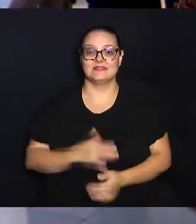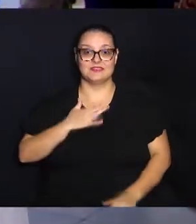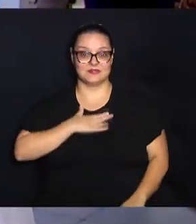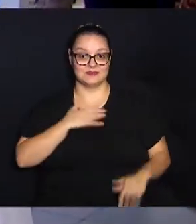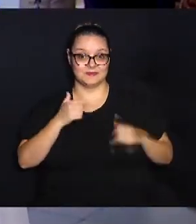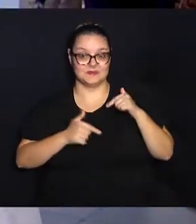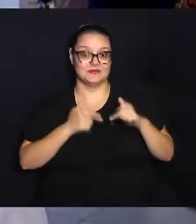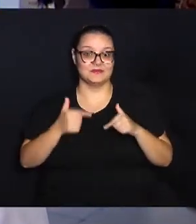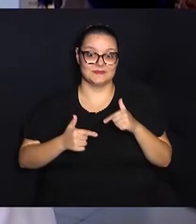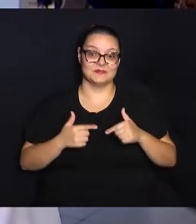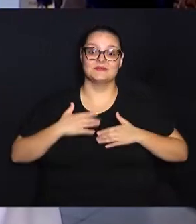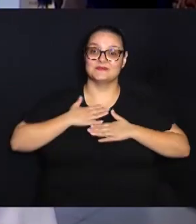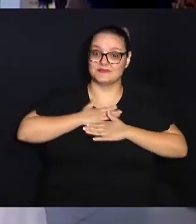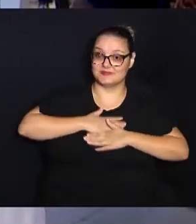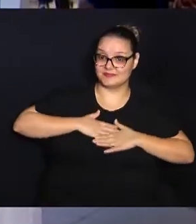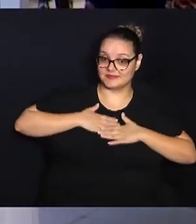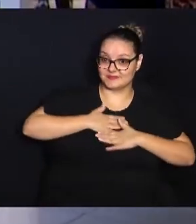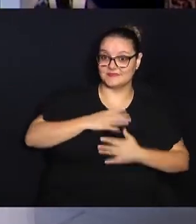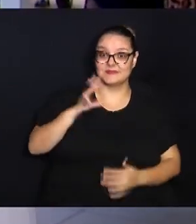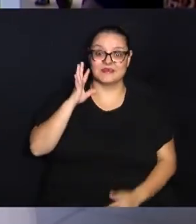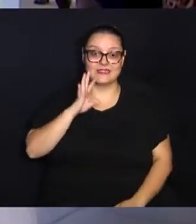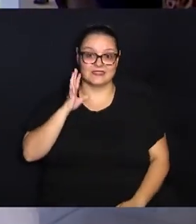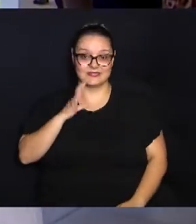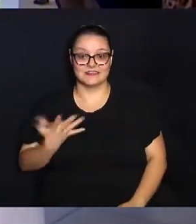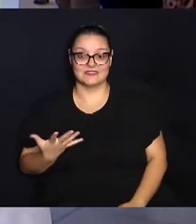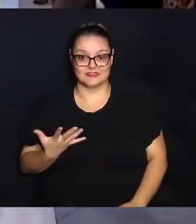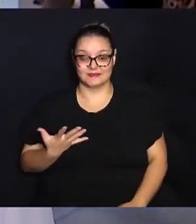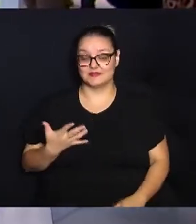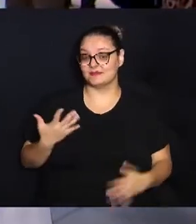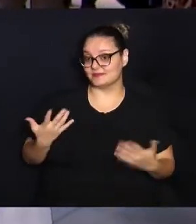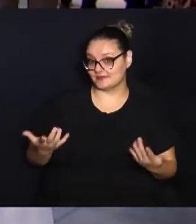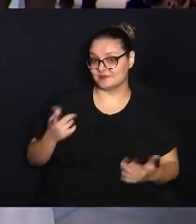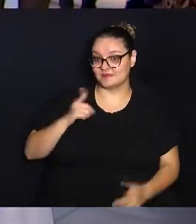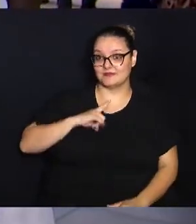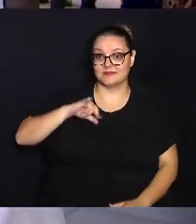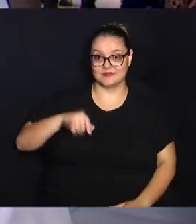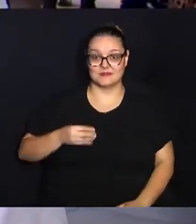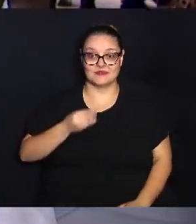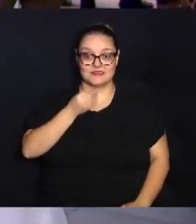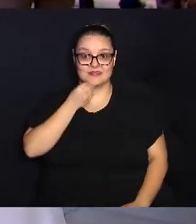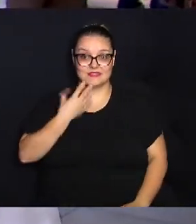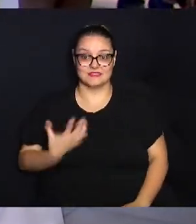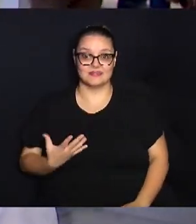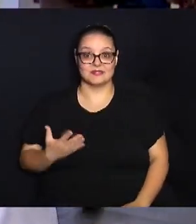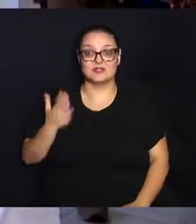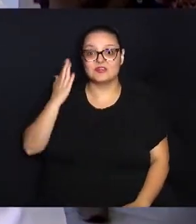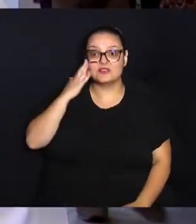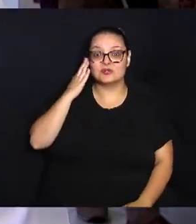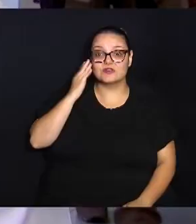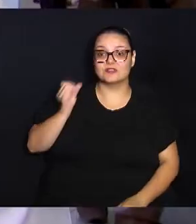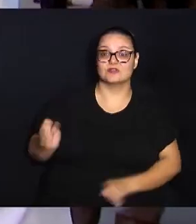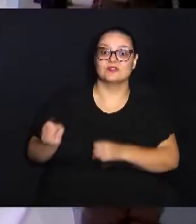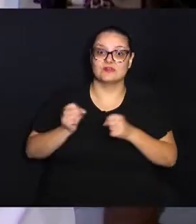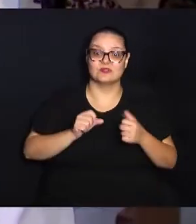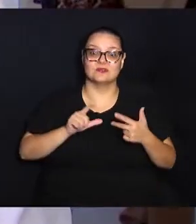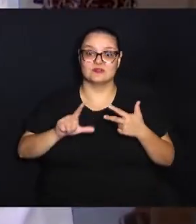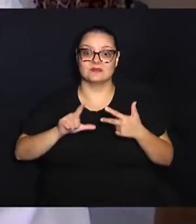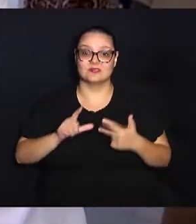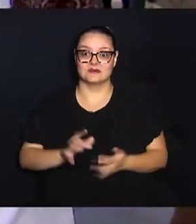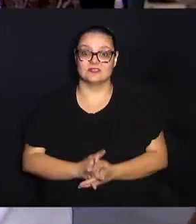aqui é um prazer, é muito legal. Você tem a oportunidade de entender o poder legislativo